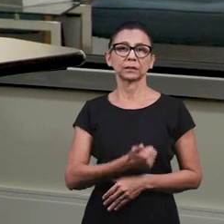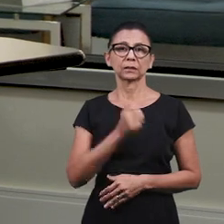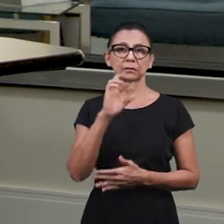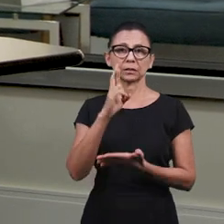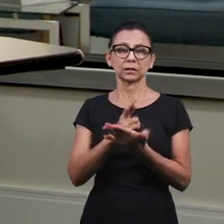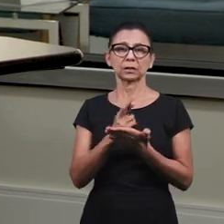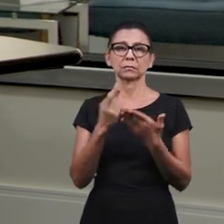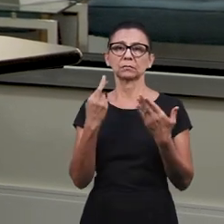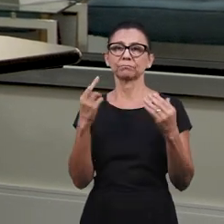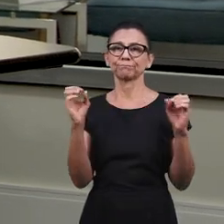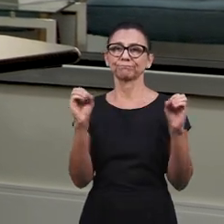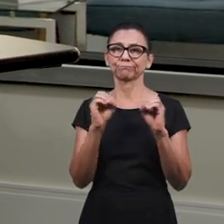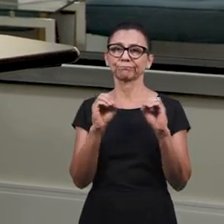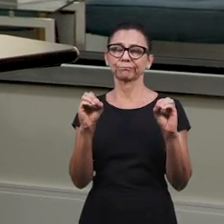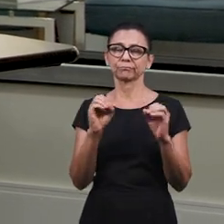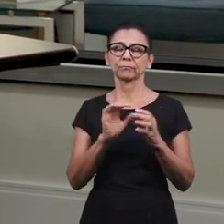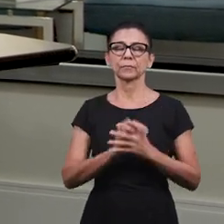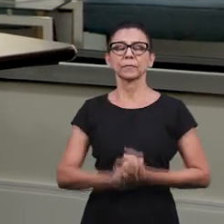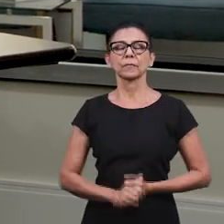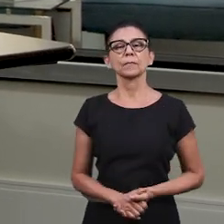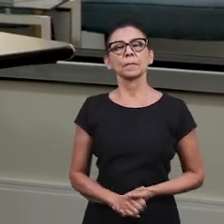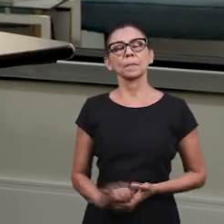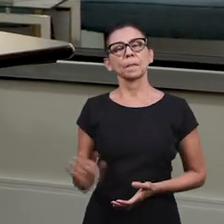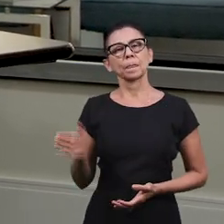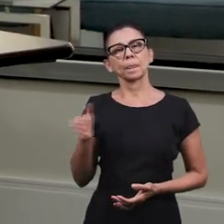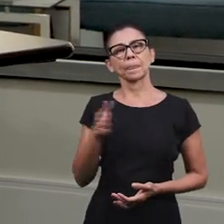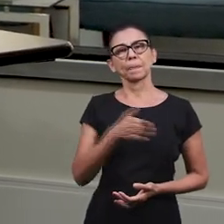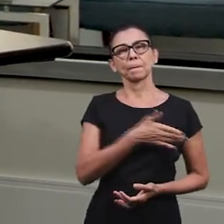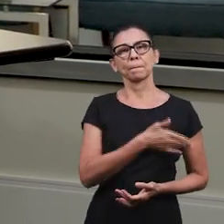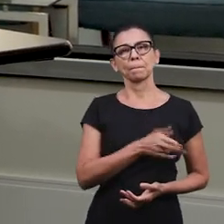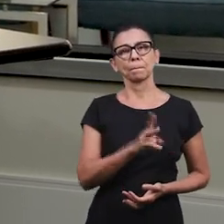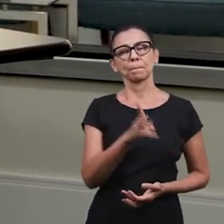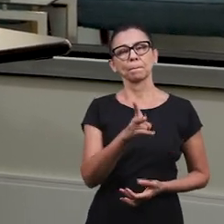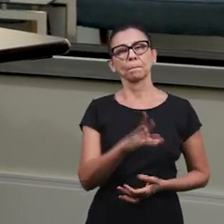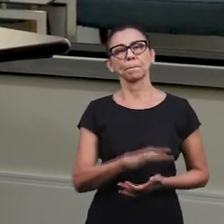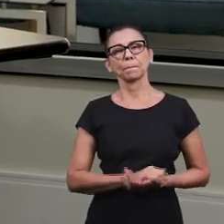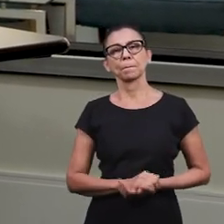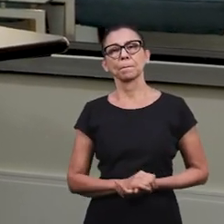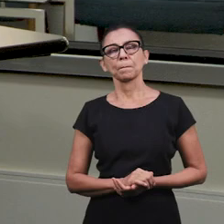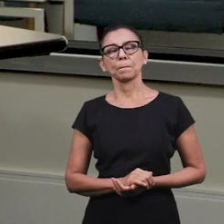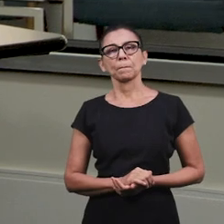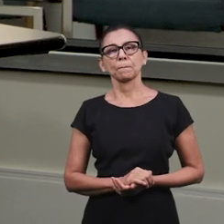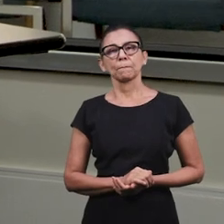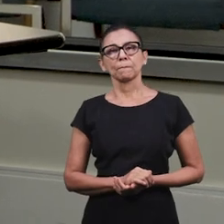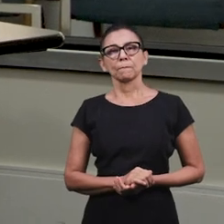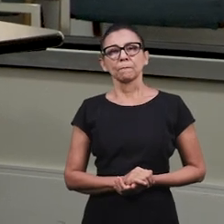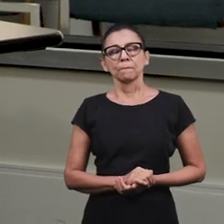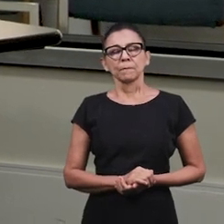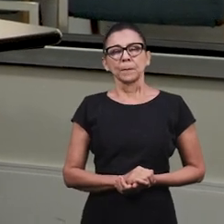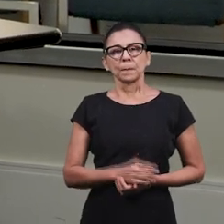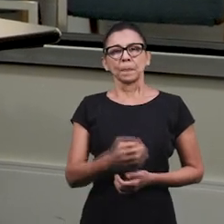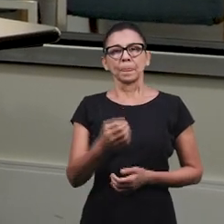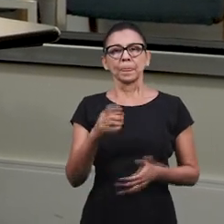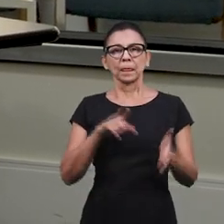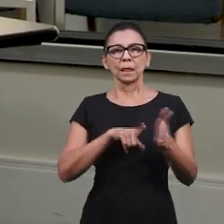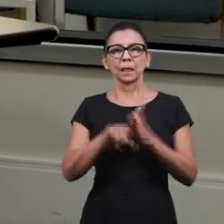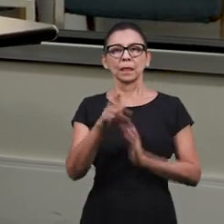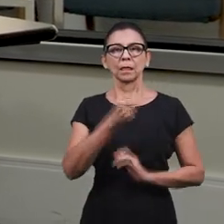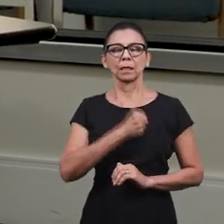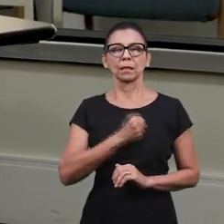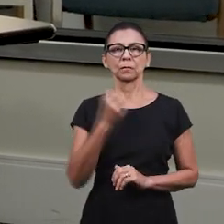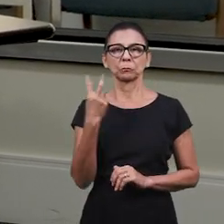colocado pela nossa irmã. Glória a Deus. Dando continuidade, irmãos, vamos à nossa segunda pergunta. E a nossa segunda pergunta,